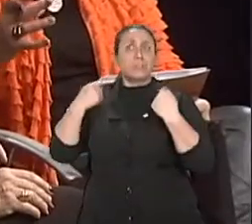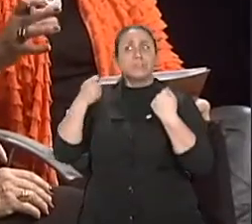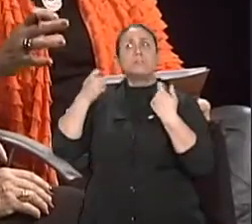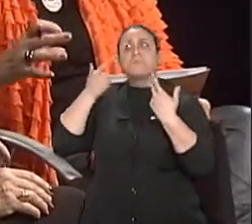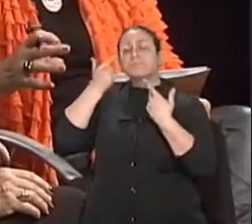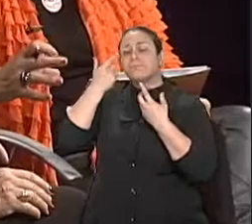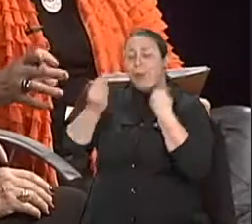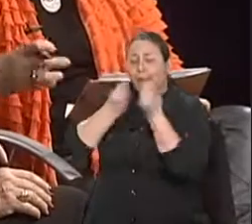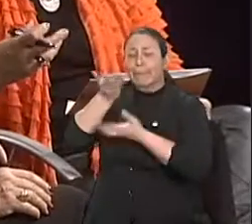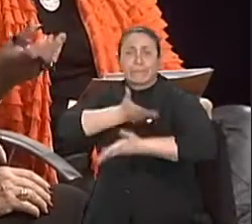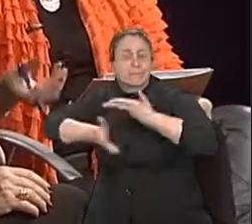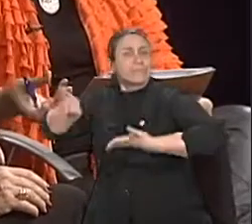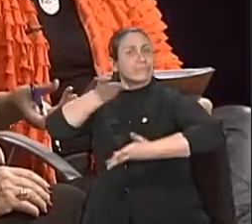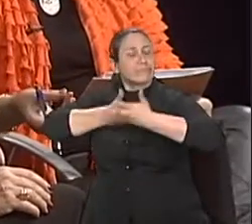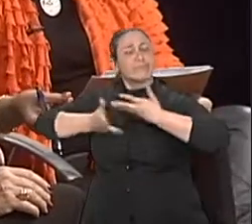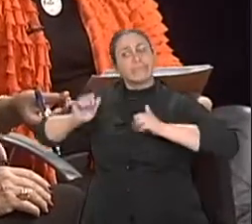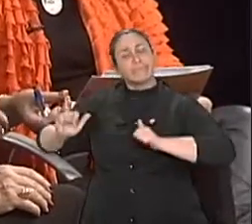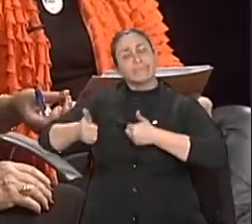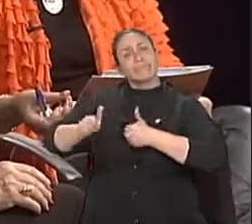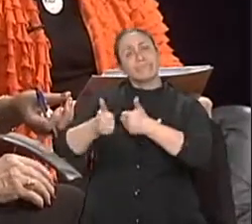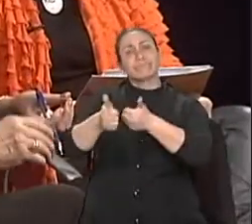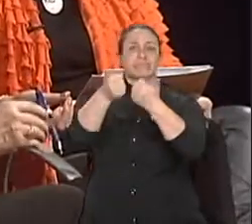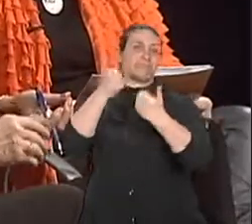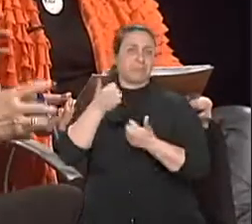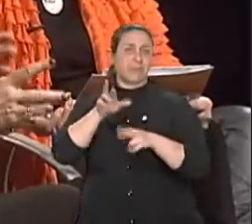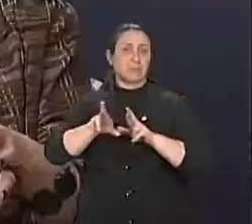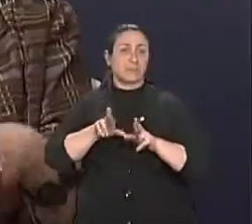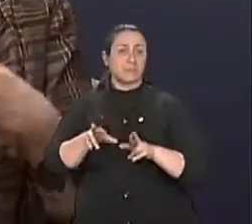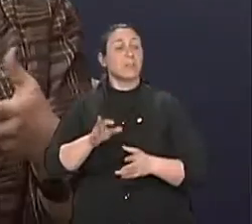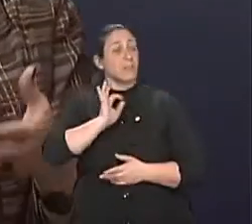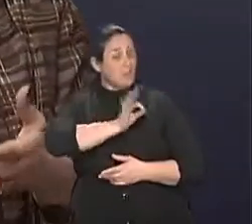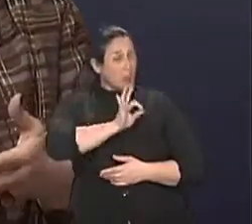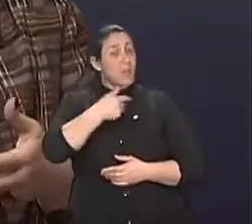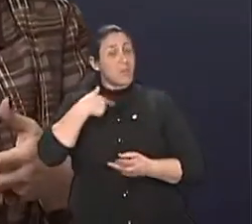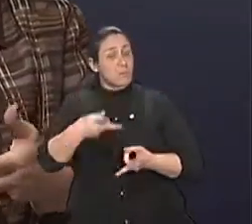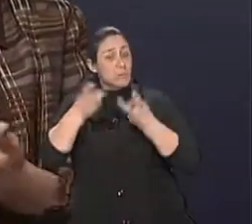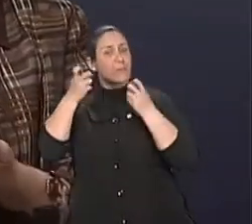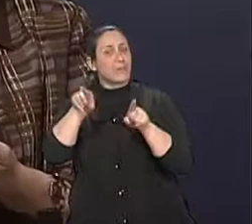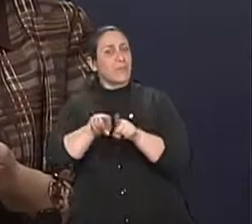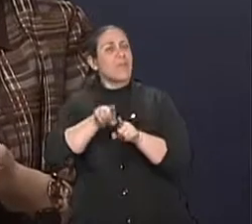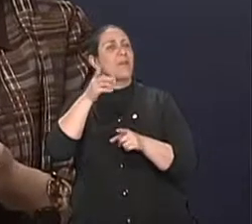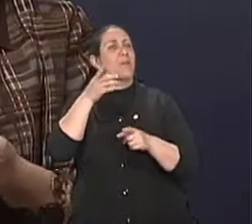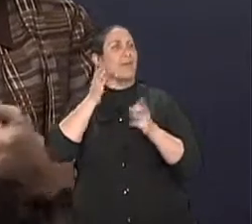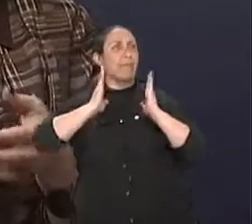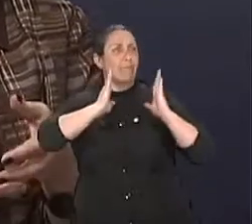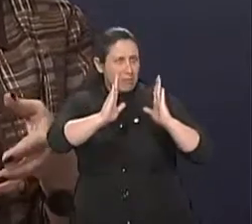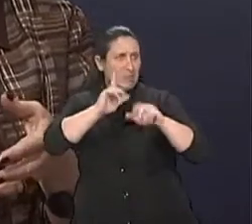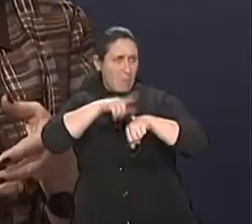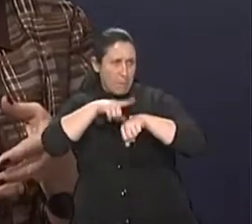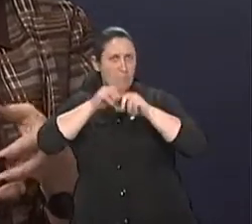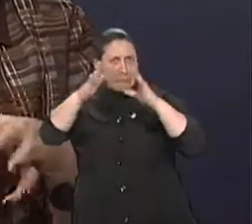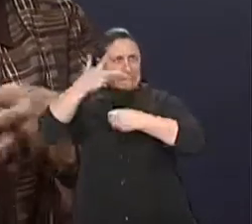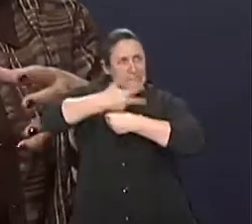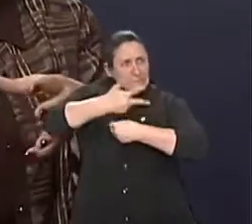cada ciclo é uma fase diferente de vida. O que também acontece às vezes no ciclo